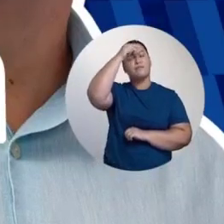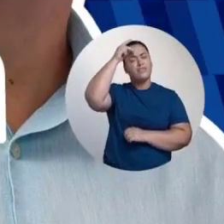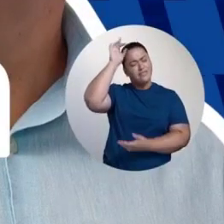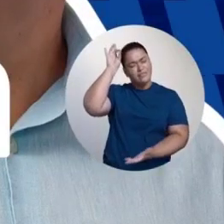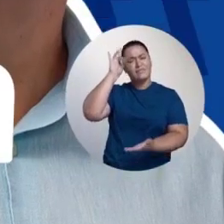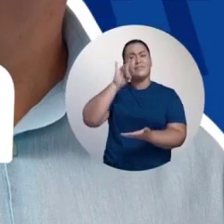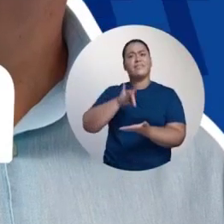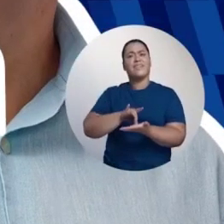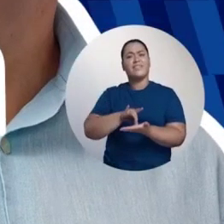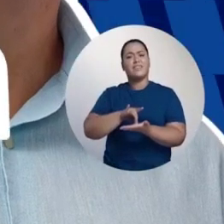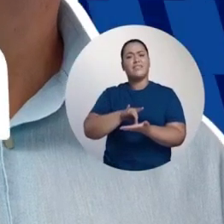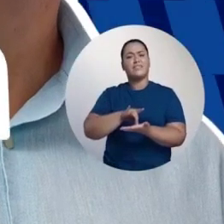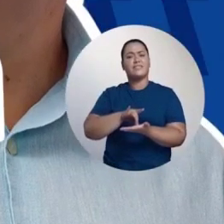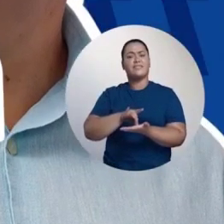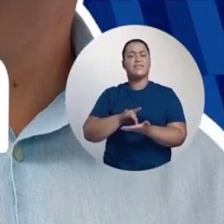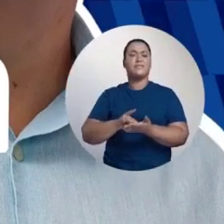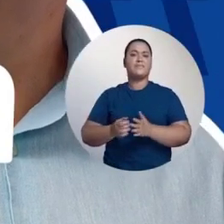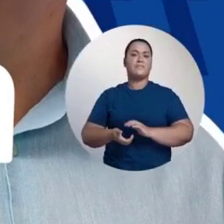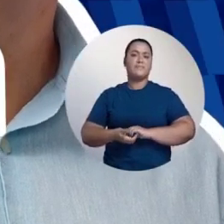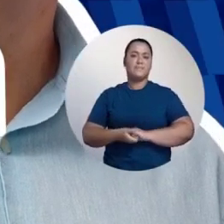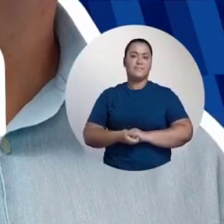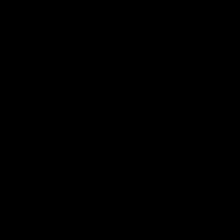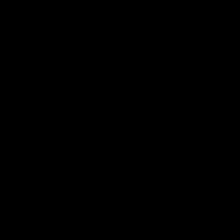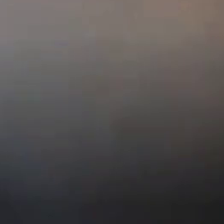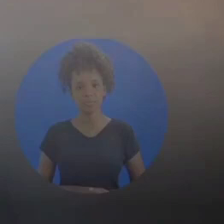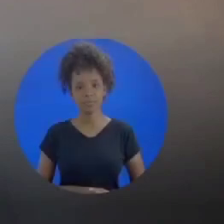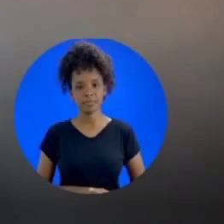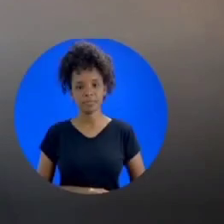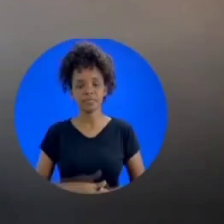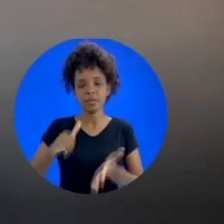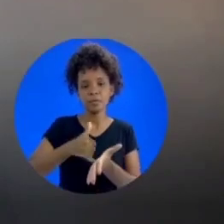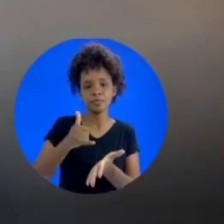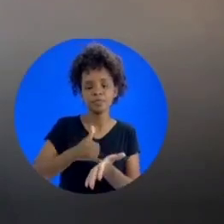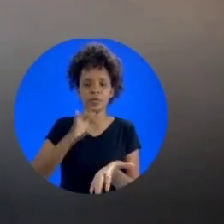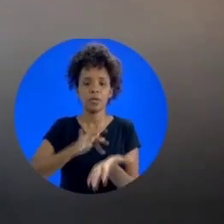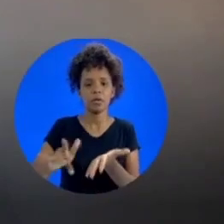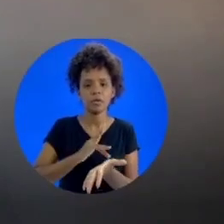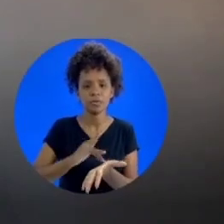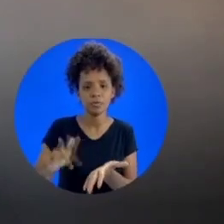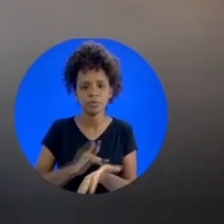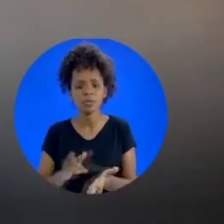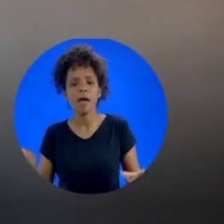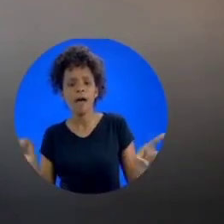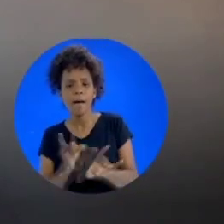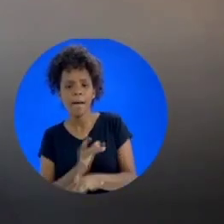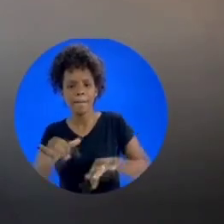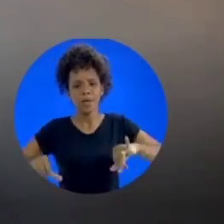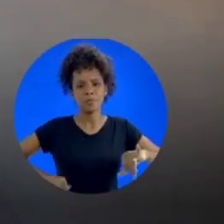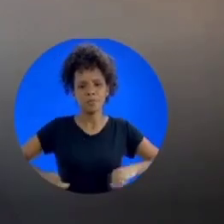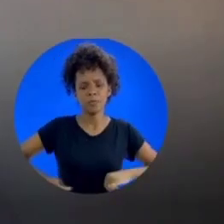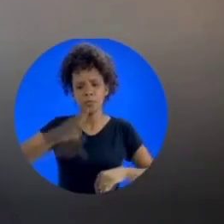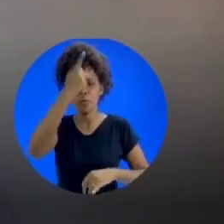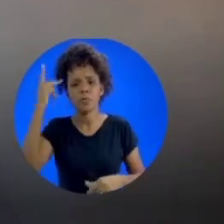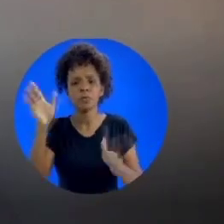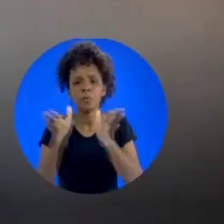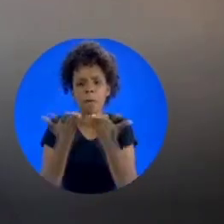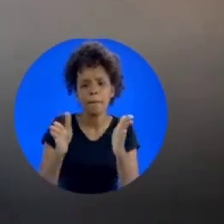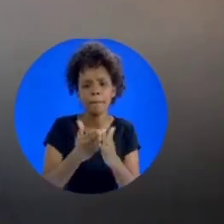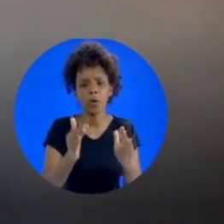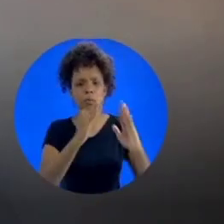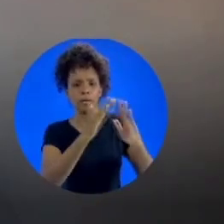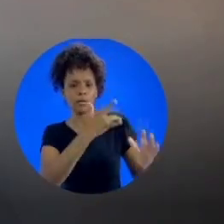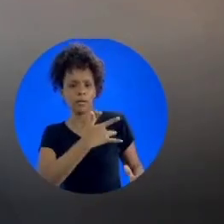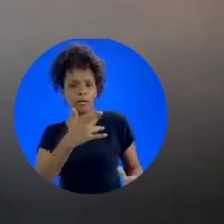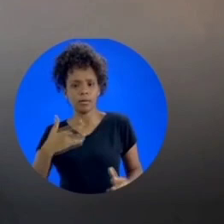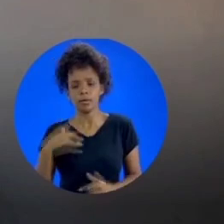Mendonça Perfeito de verdade Com o prontuário eletrônico Será o fim Das idas e vindas Da população